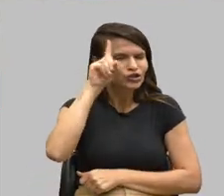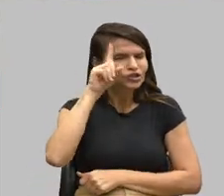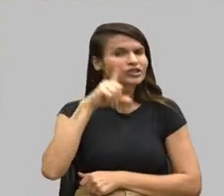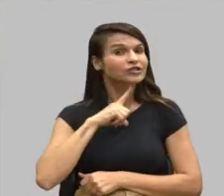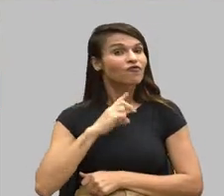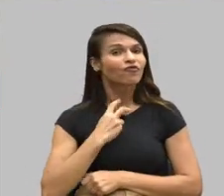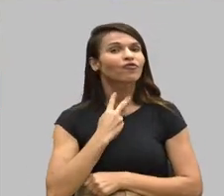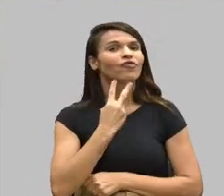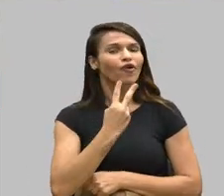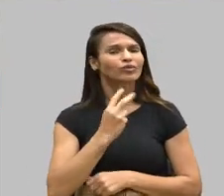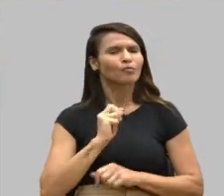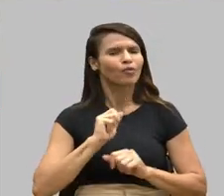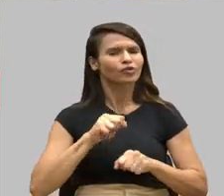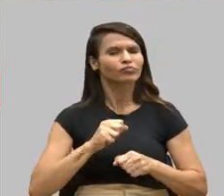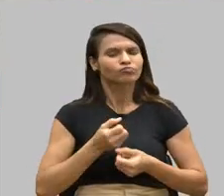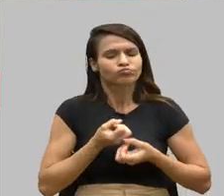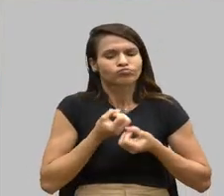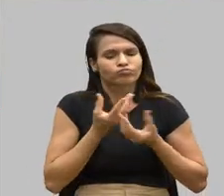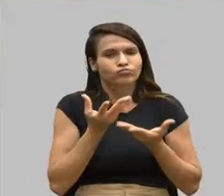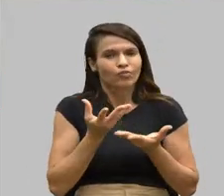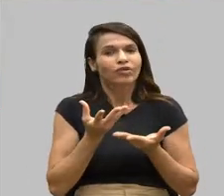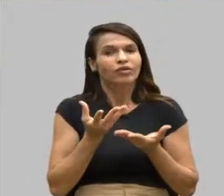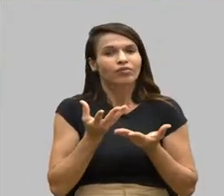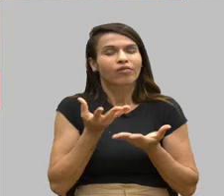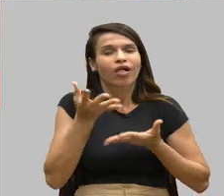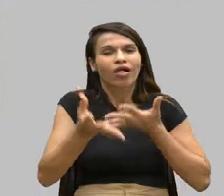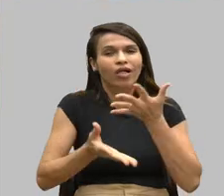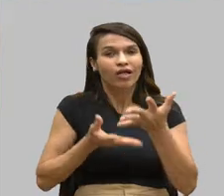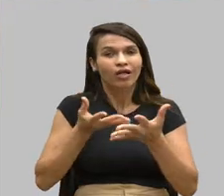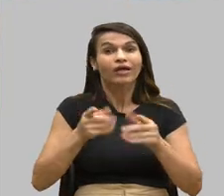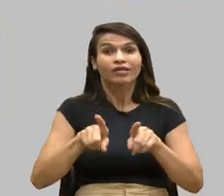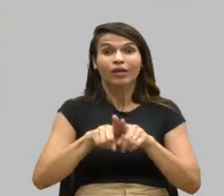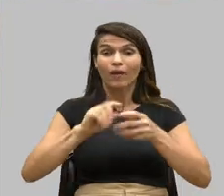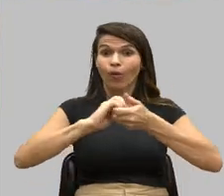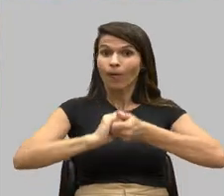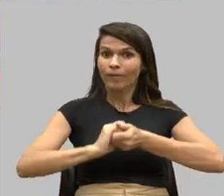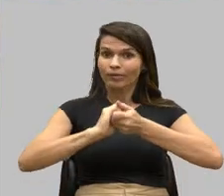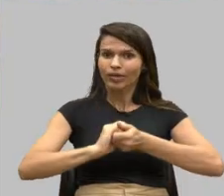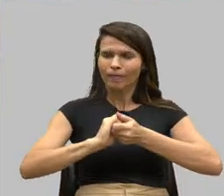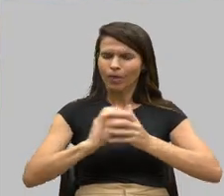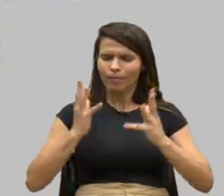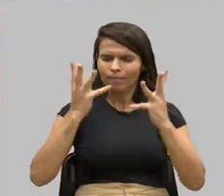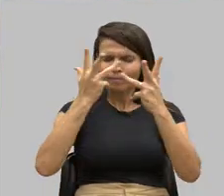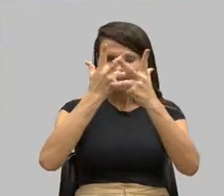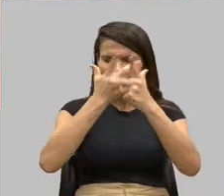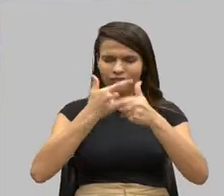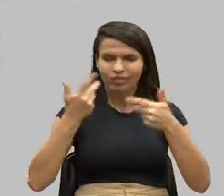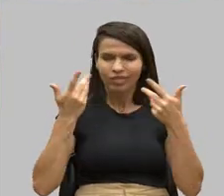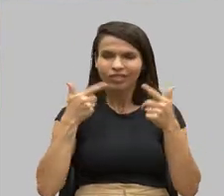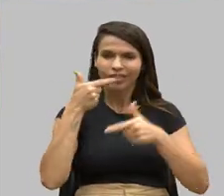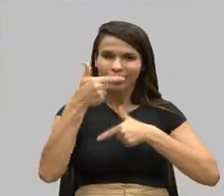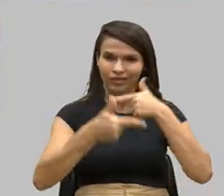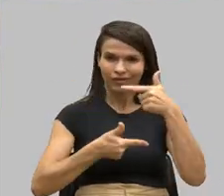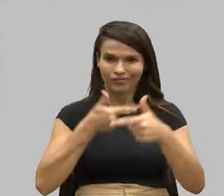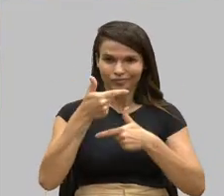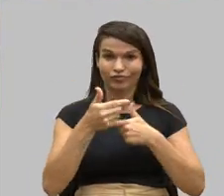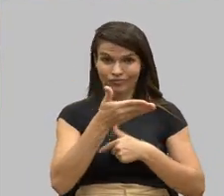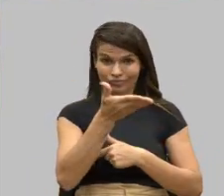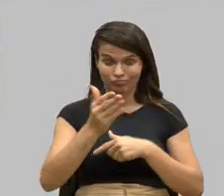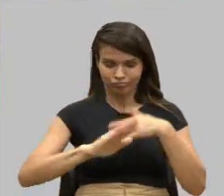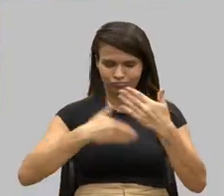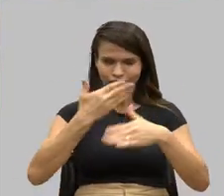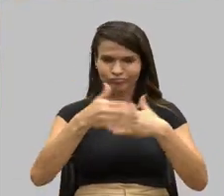de poder falar e cumprimentar pelo belíssimo trabalho, belíssimo trabalho que vocês desenvolvem.